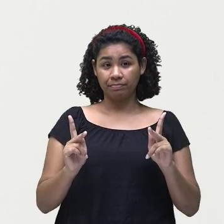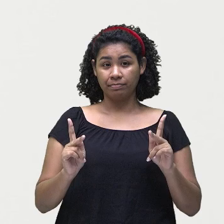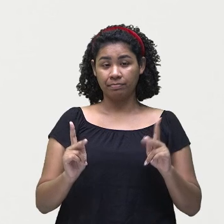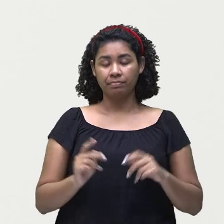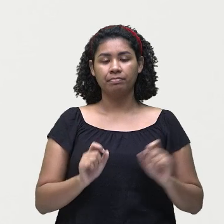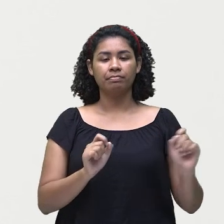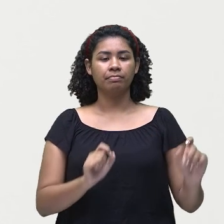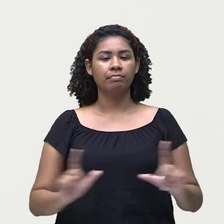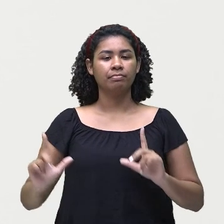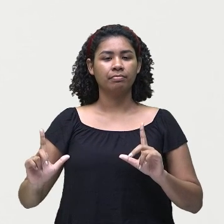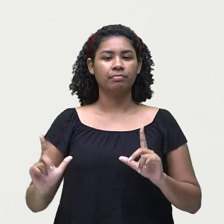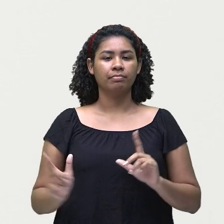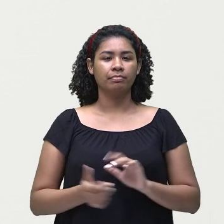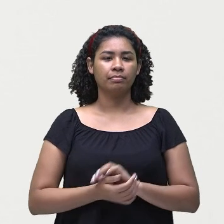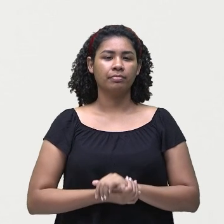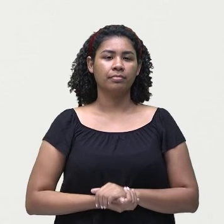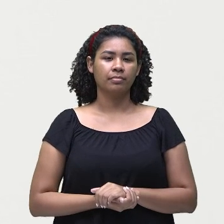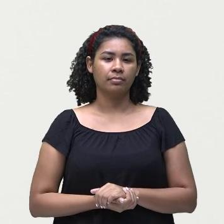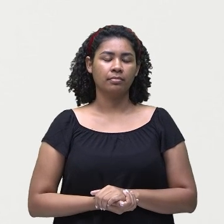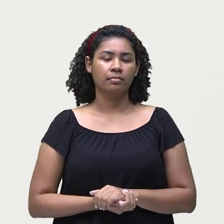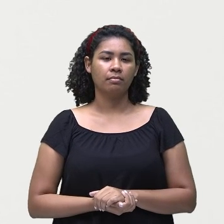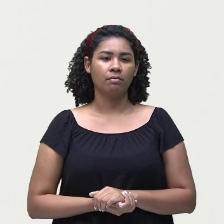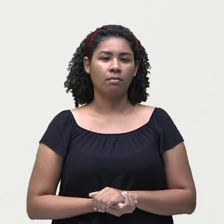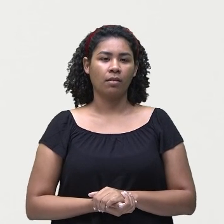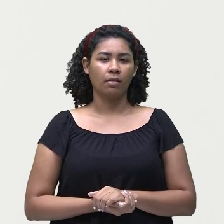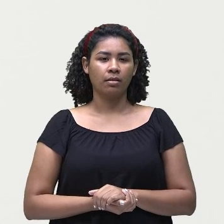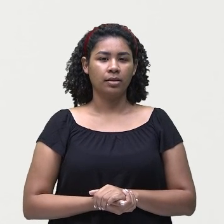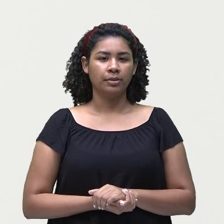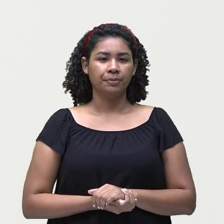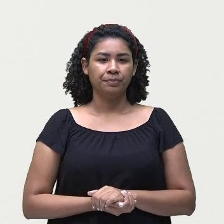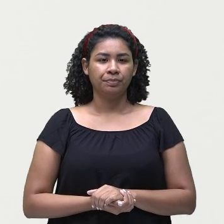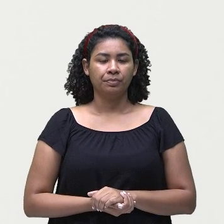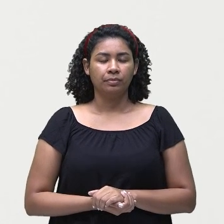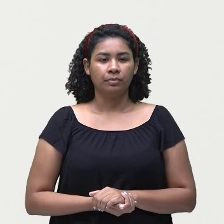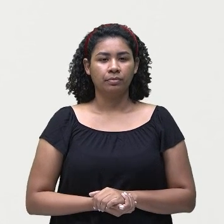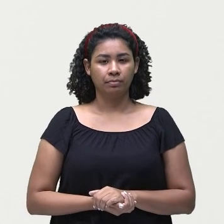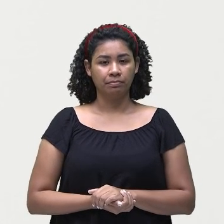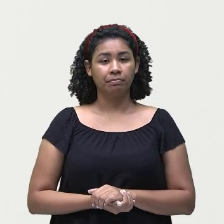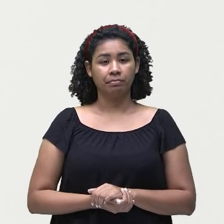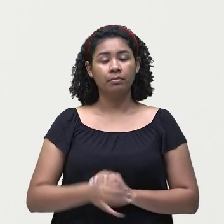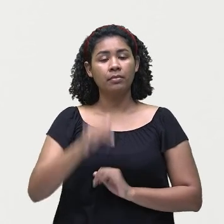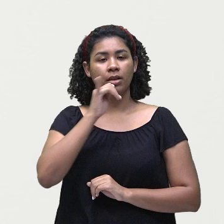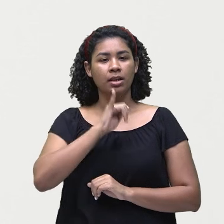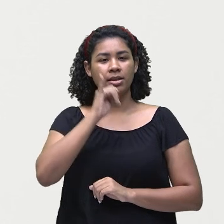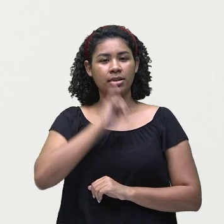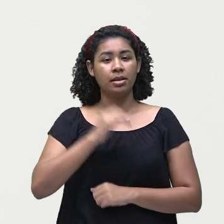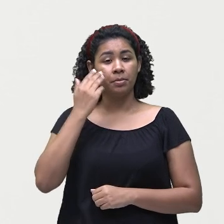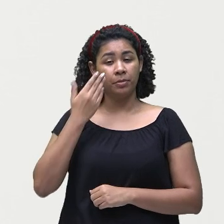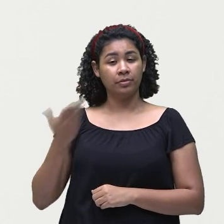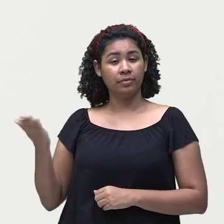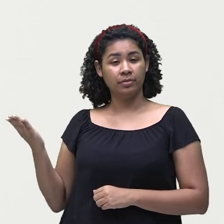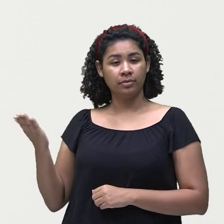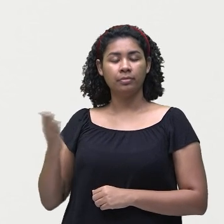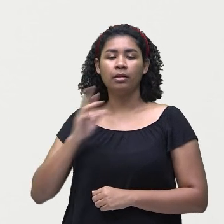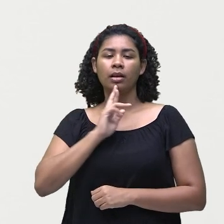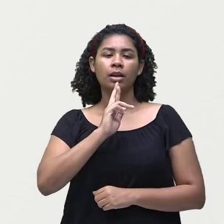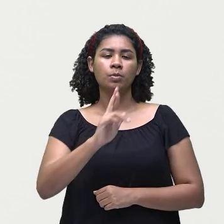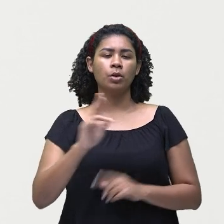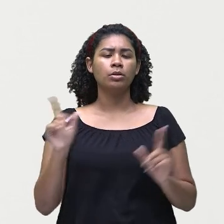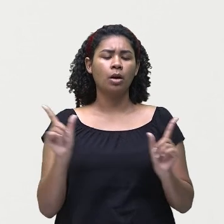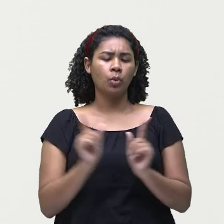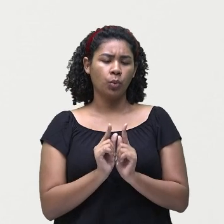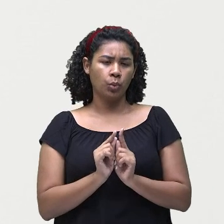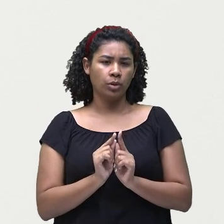Vamos em frente, então. Aqui a gente tem alguns exemplos, né? De respostas curtas, olha só.